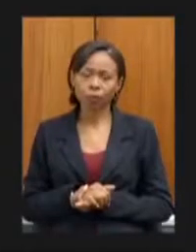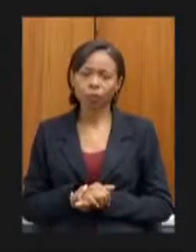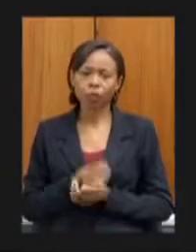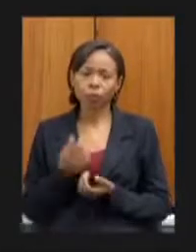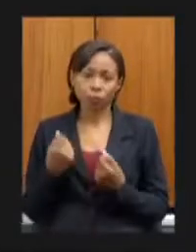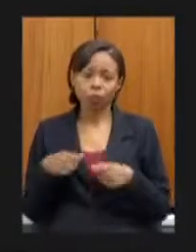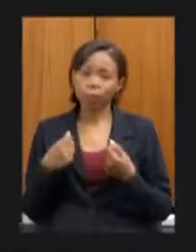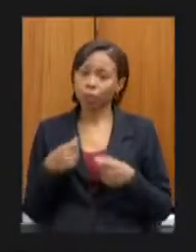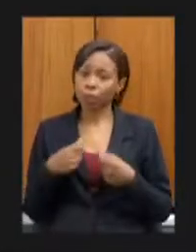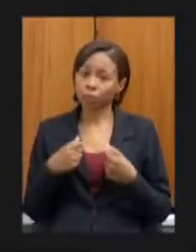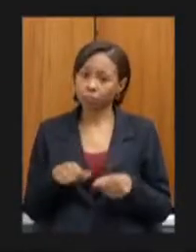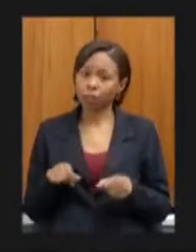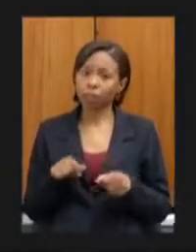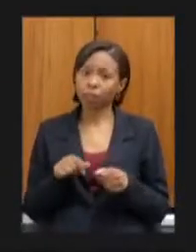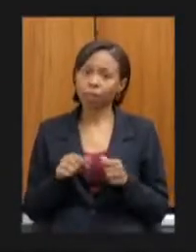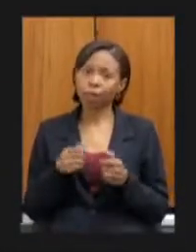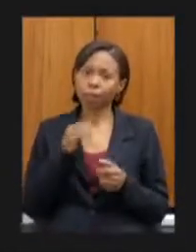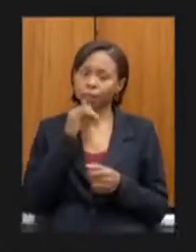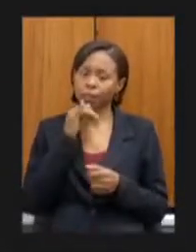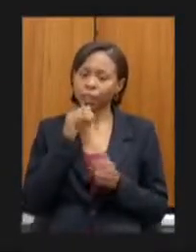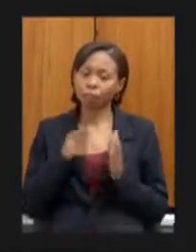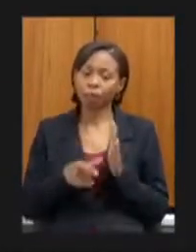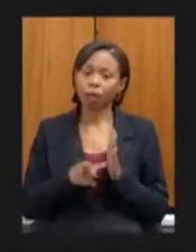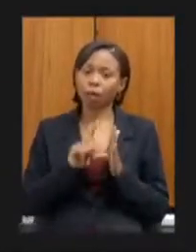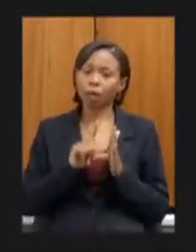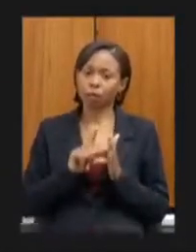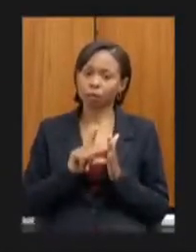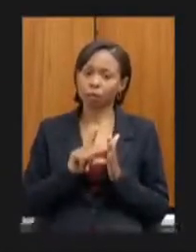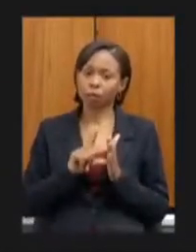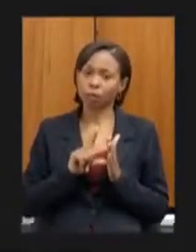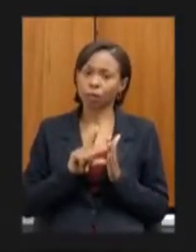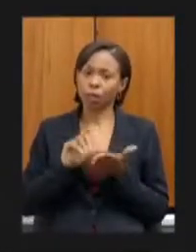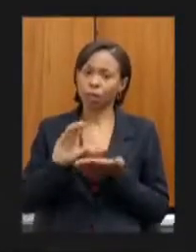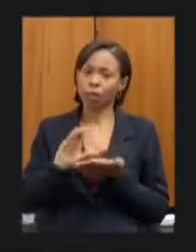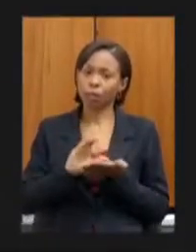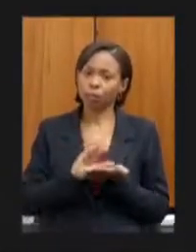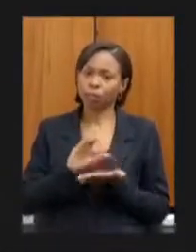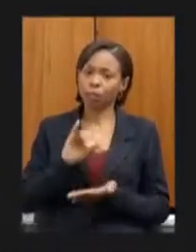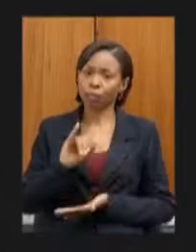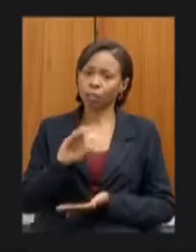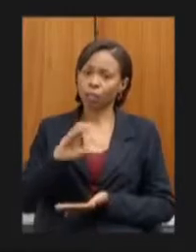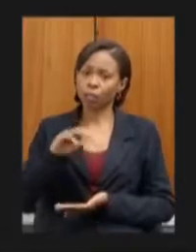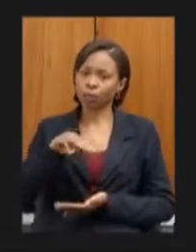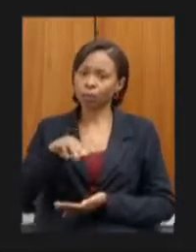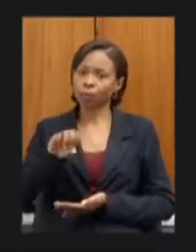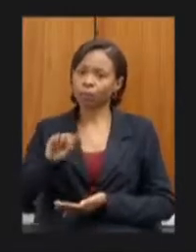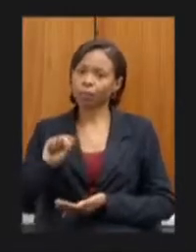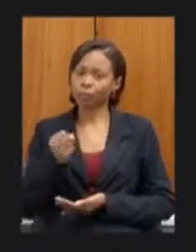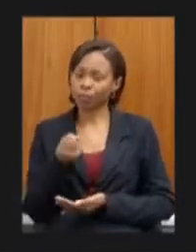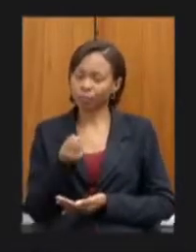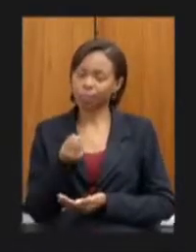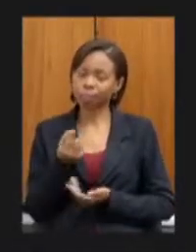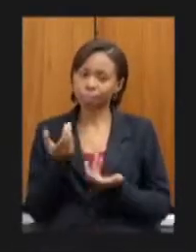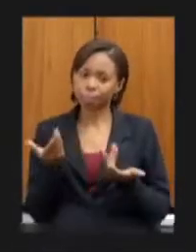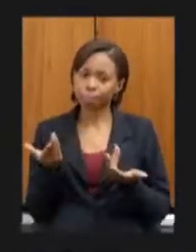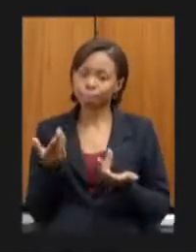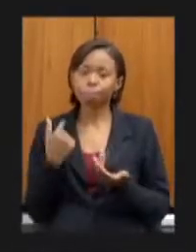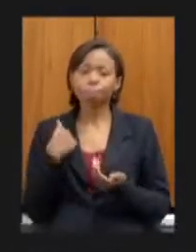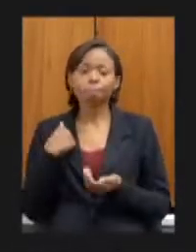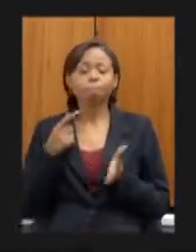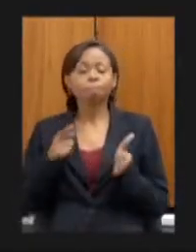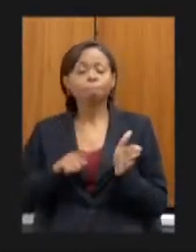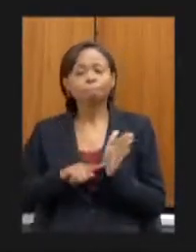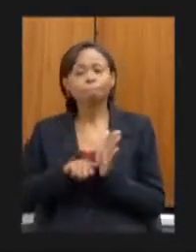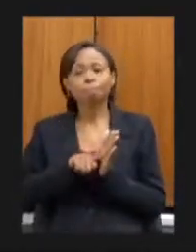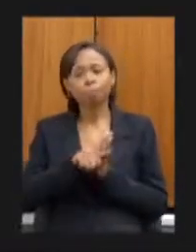isso até com antecipação do ICMS que nós temos que dar as condições legais então eu queria não fazer uma pergunta